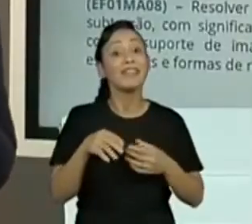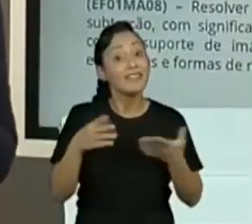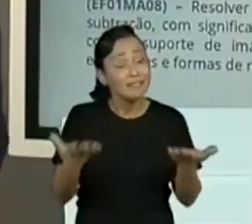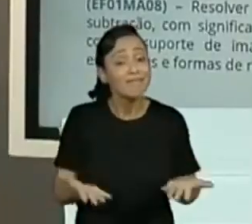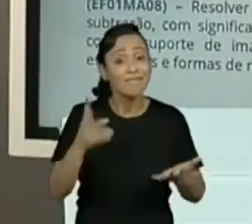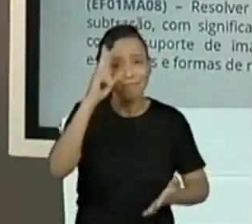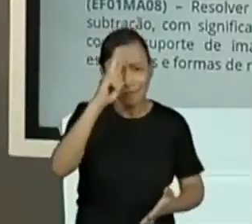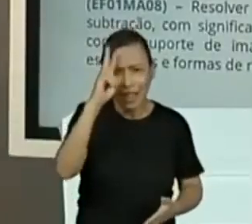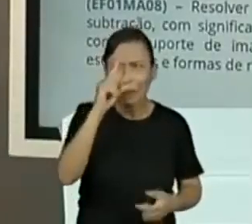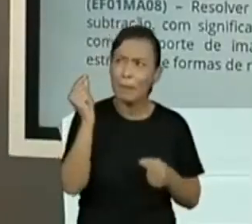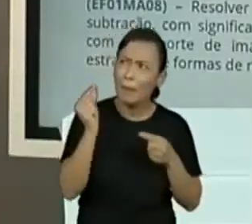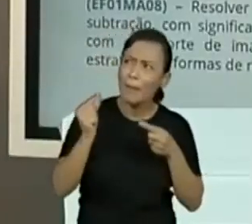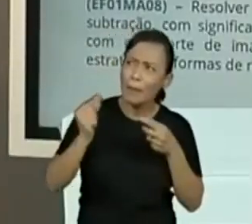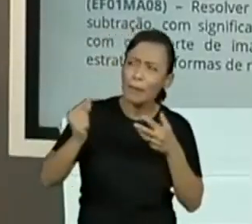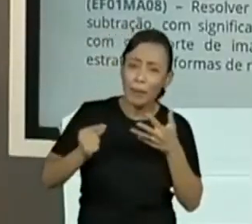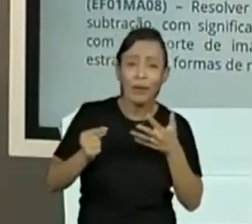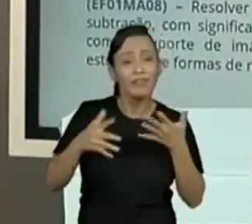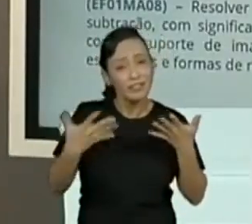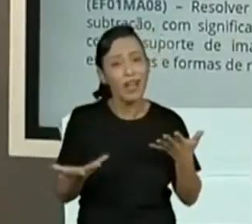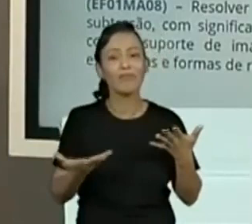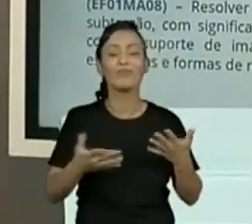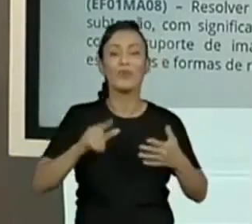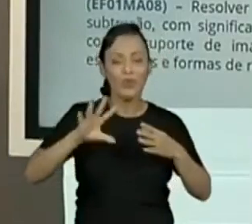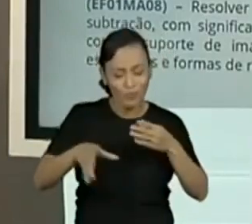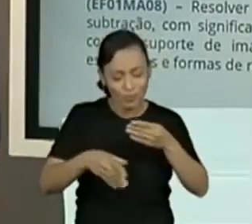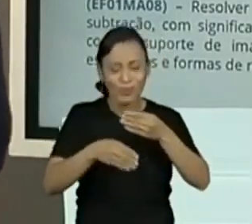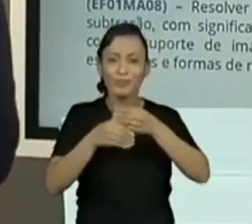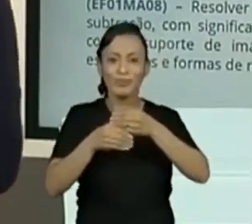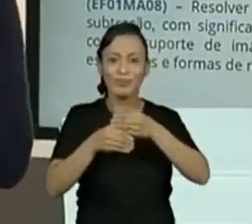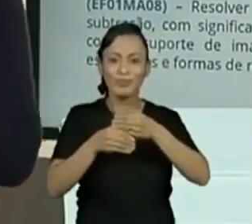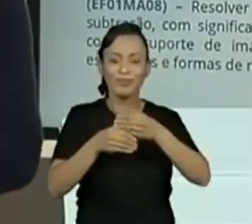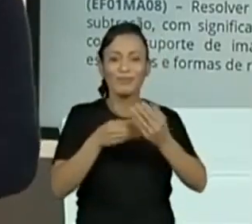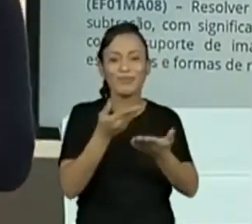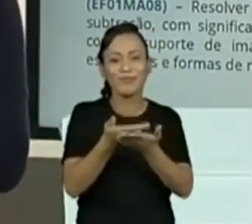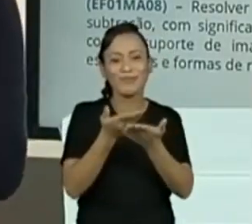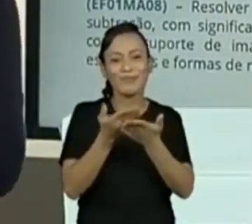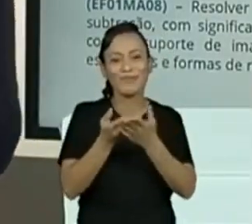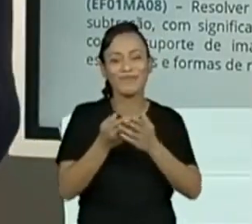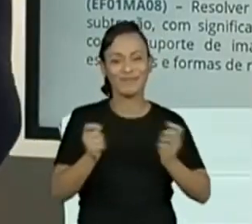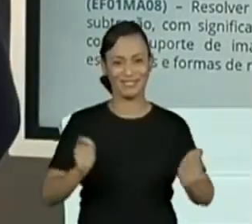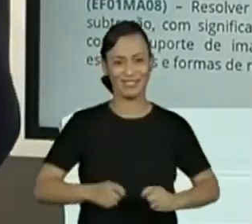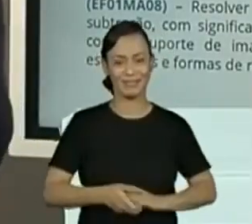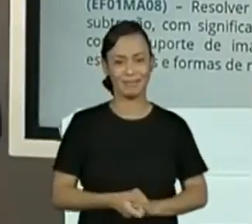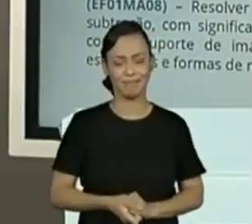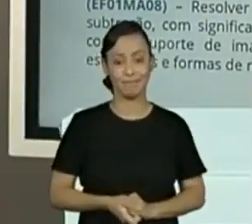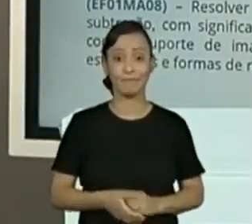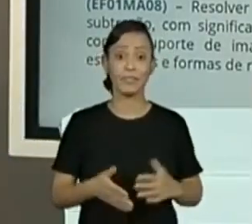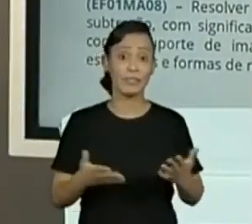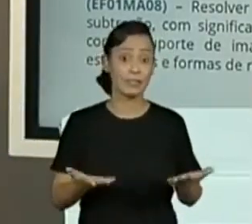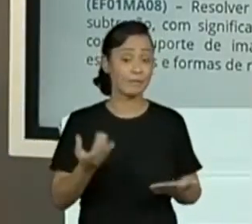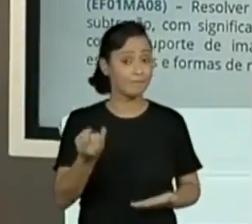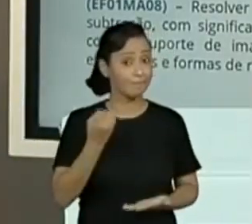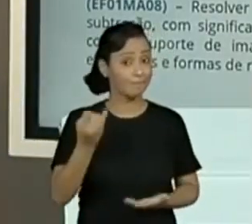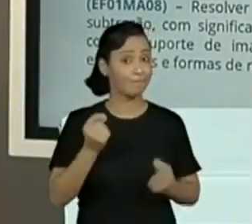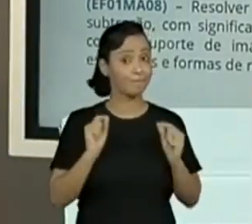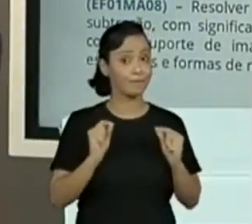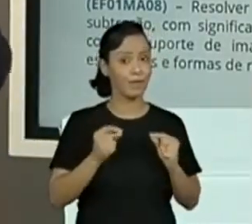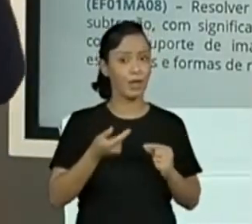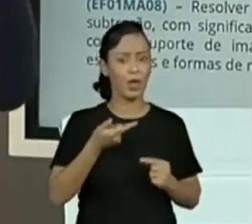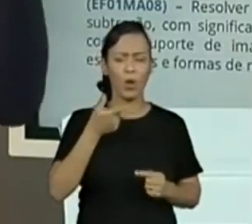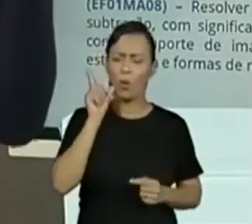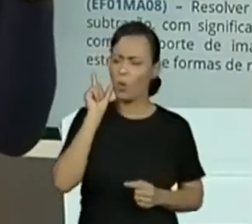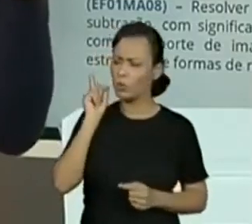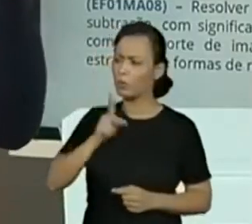relembrando as aulas que já aconteceram, para que a gente possa, criançadas, sempre ir, né? A professora ensinou isso